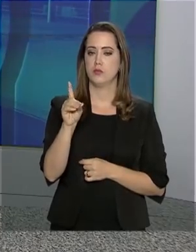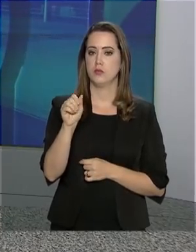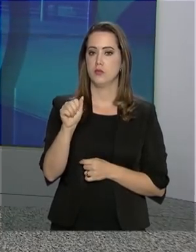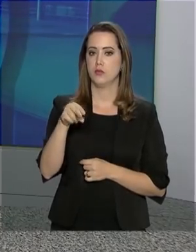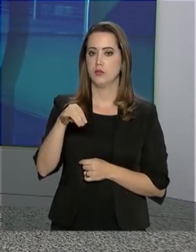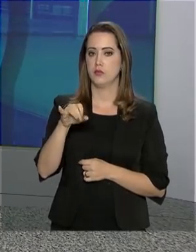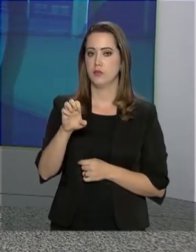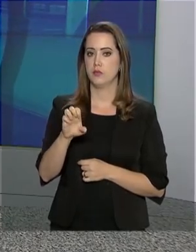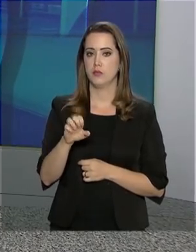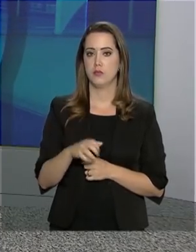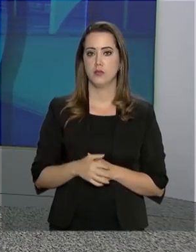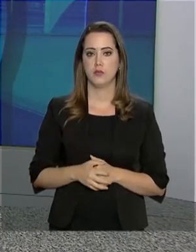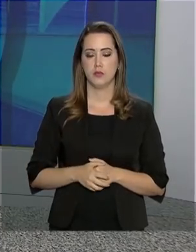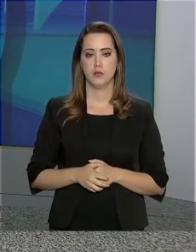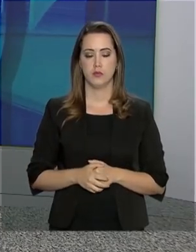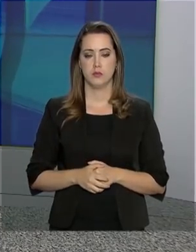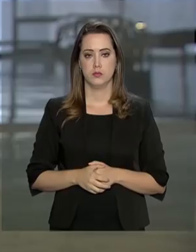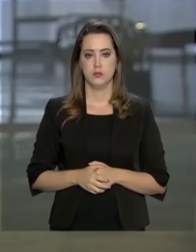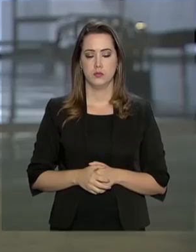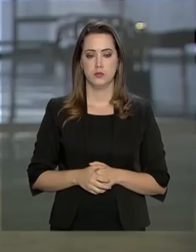repórter Daniele Popov.